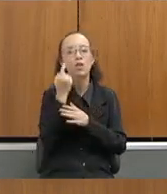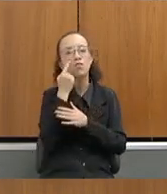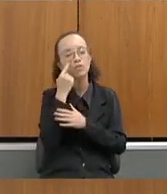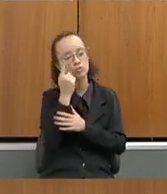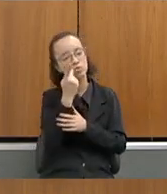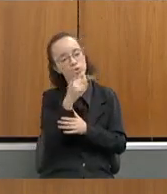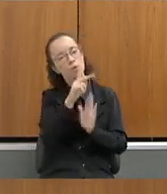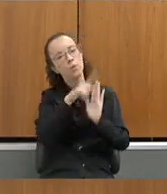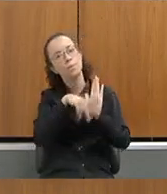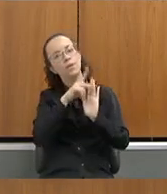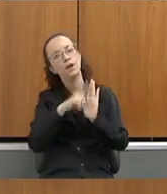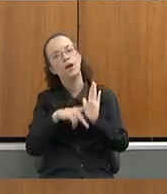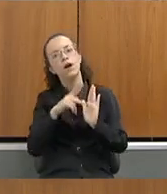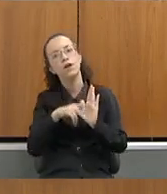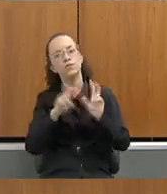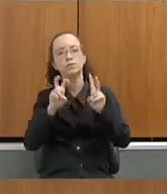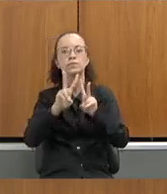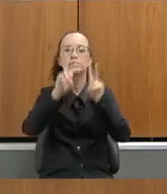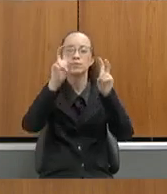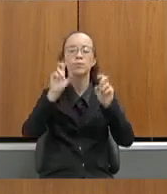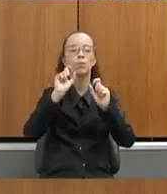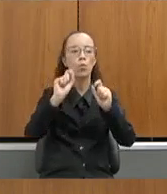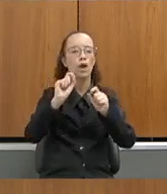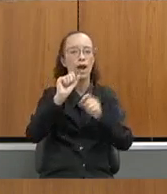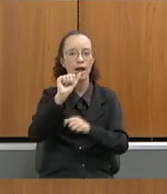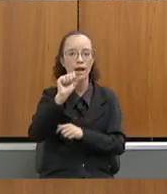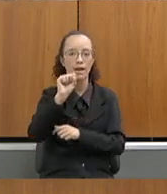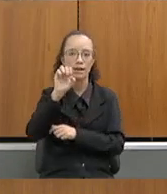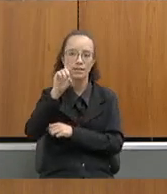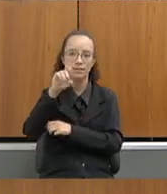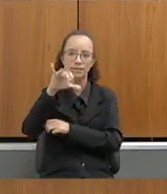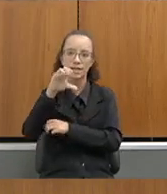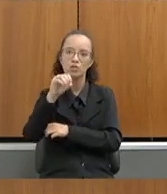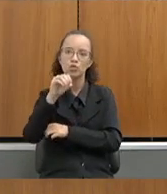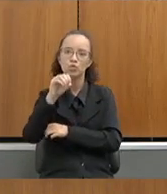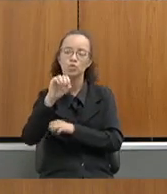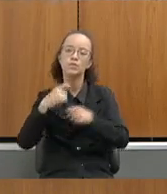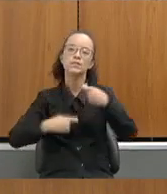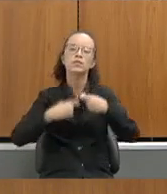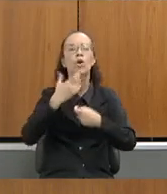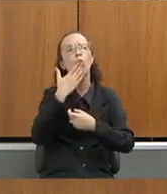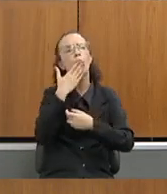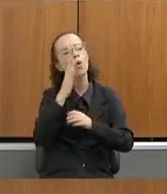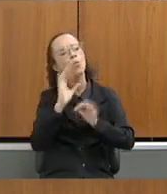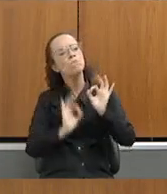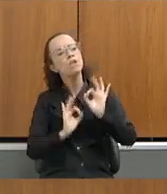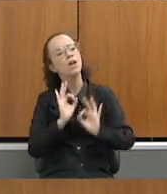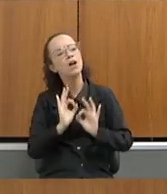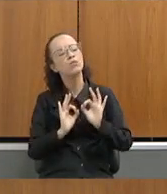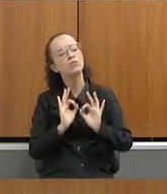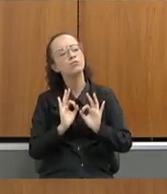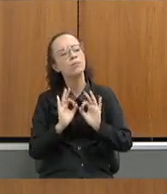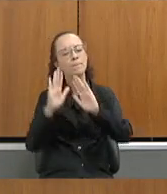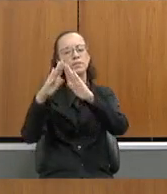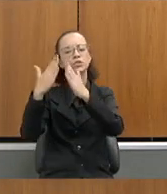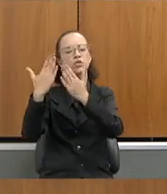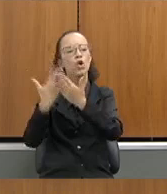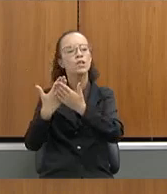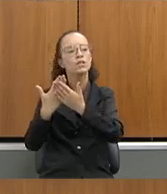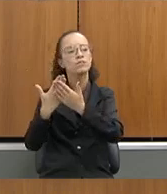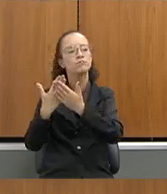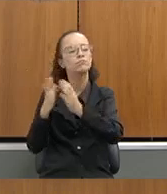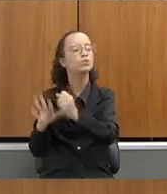aqui da questão do enfrentamento ao assédio sexual. Qual é o plano para nós proteger as nossas escolas em relação à